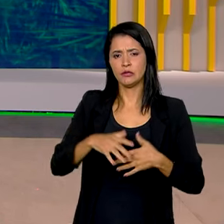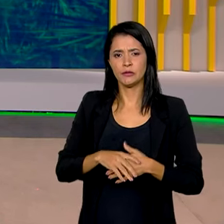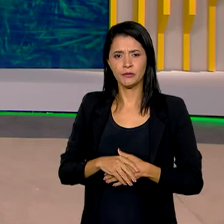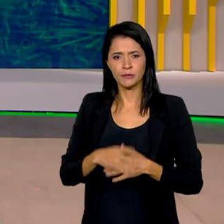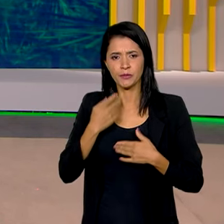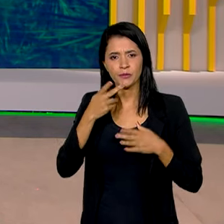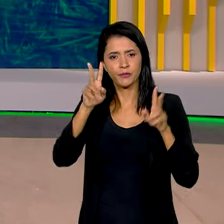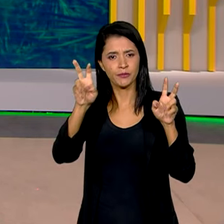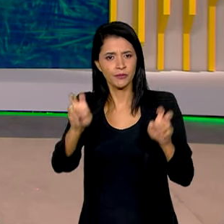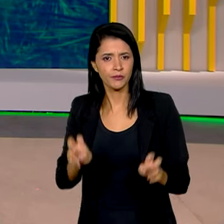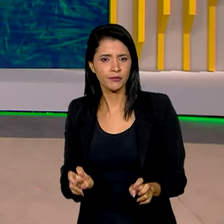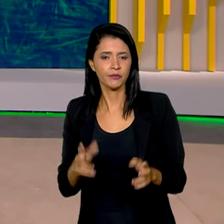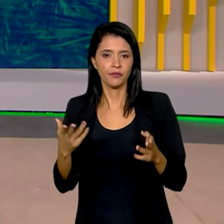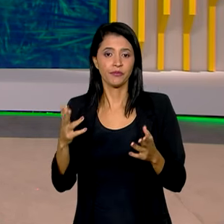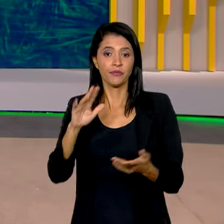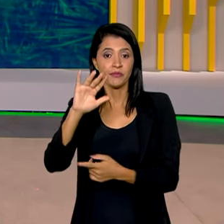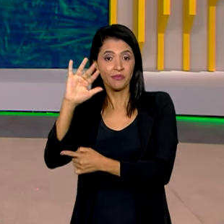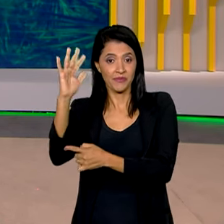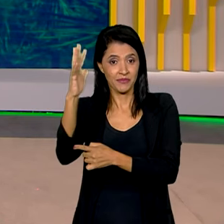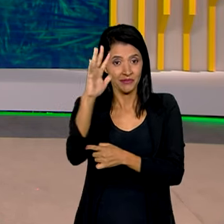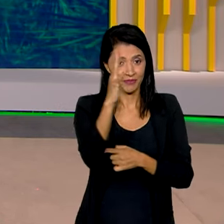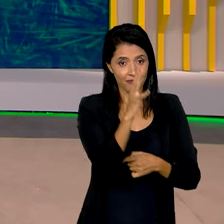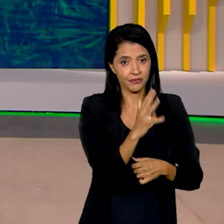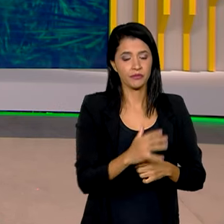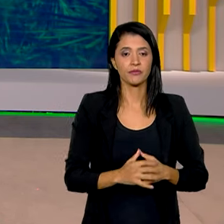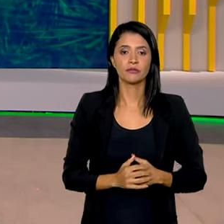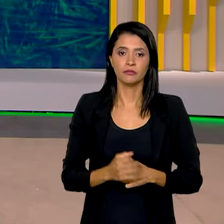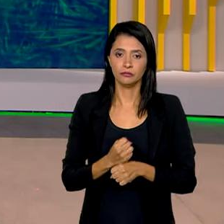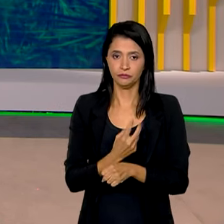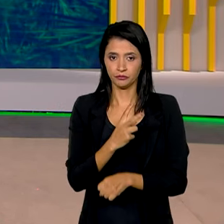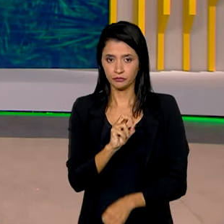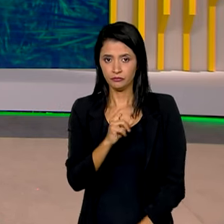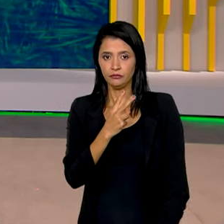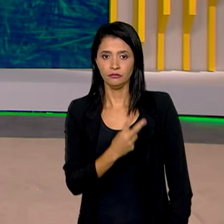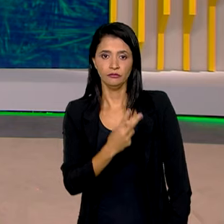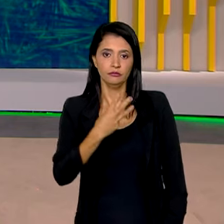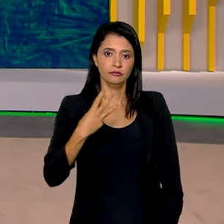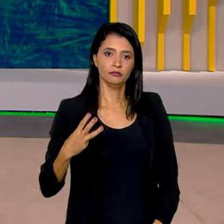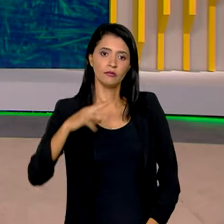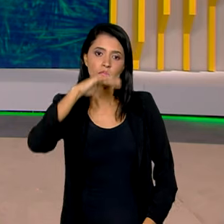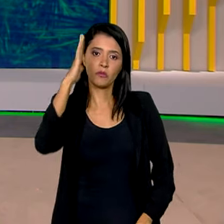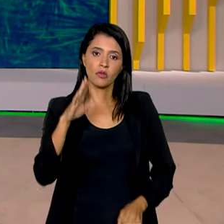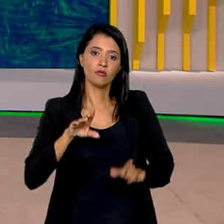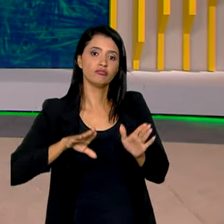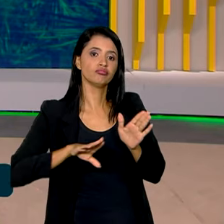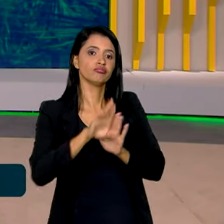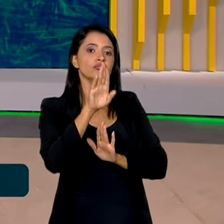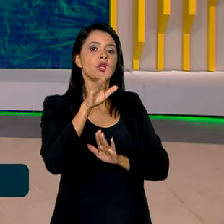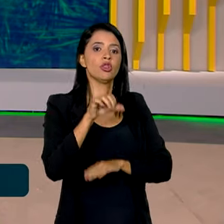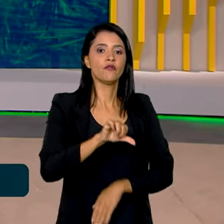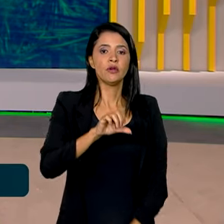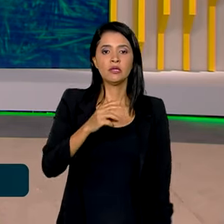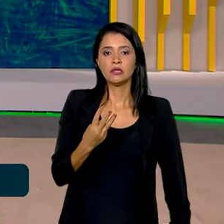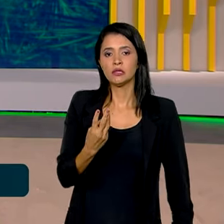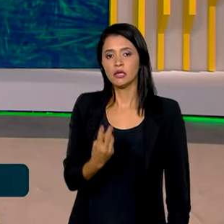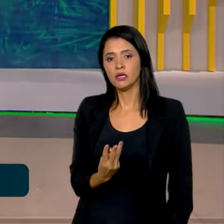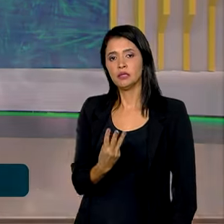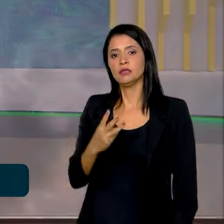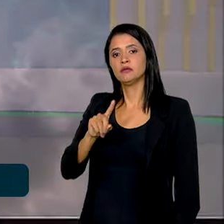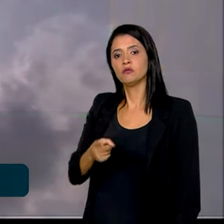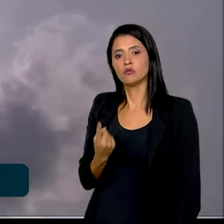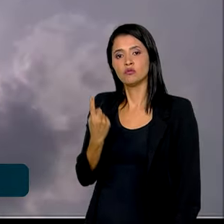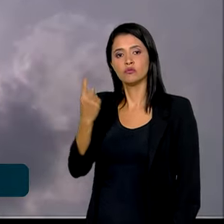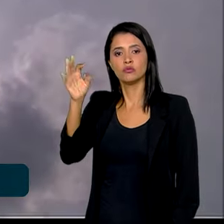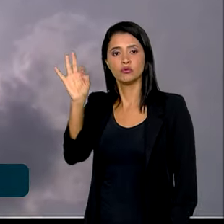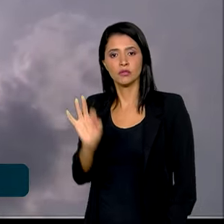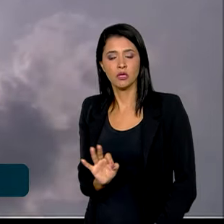Vamos falar agora de meio ambiente. Em 2023, o Brasil atingiu 93,1% da